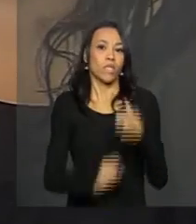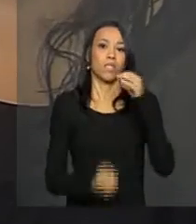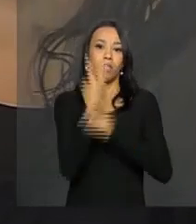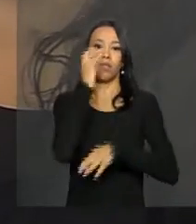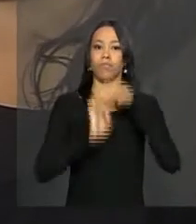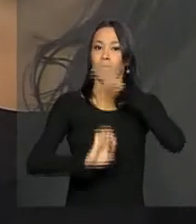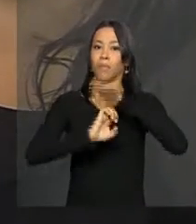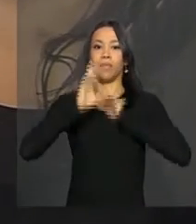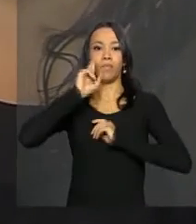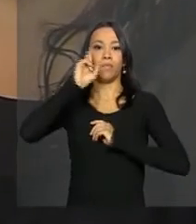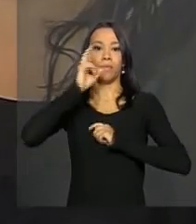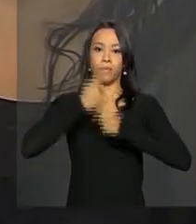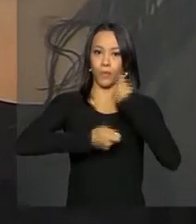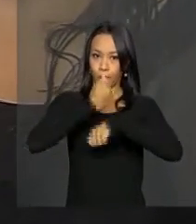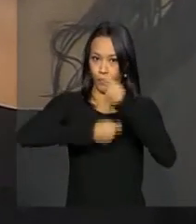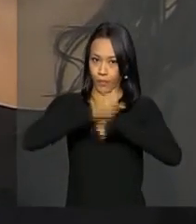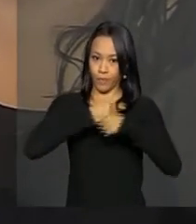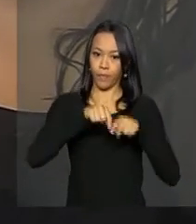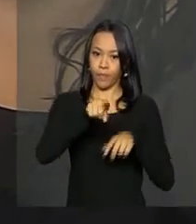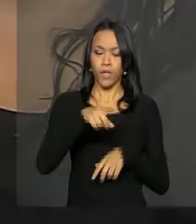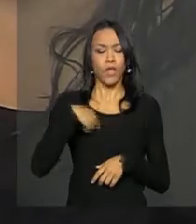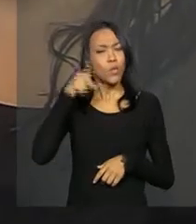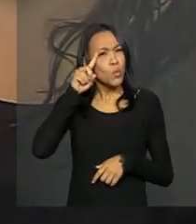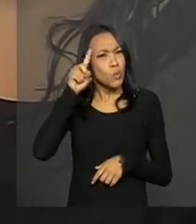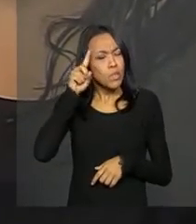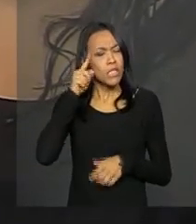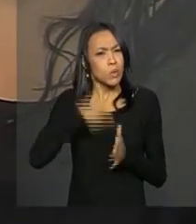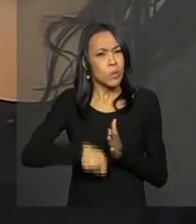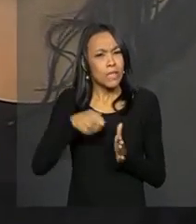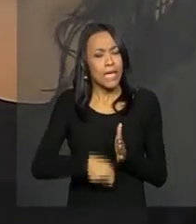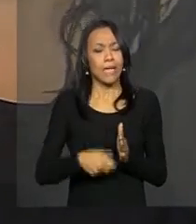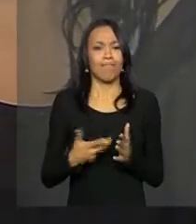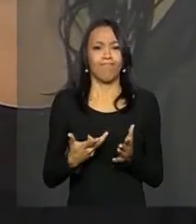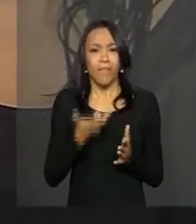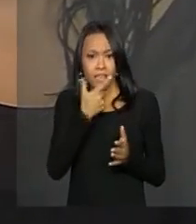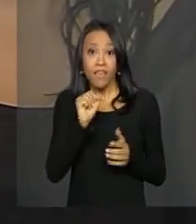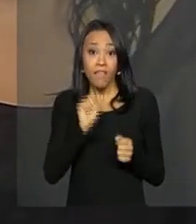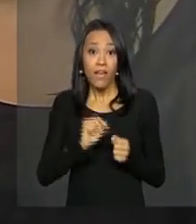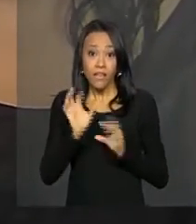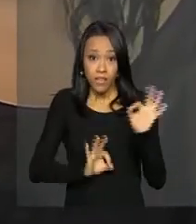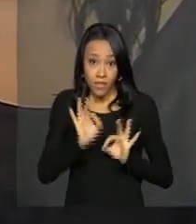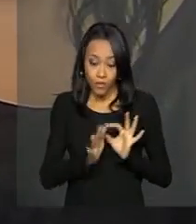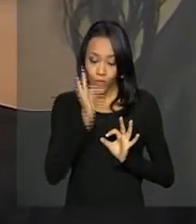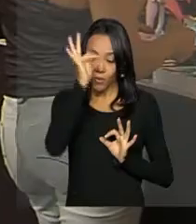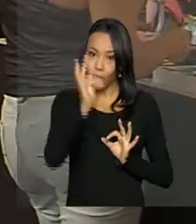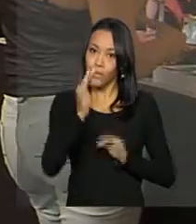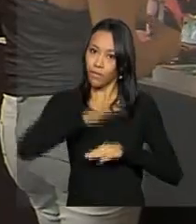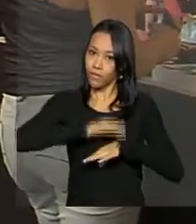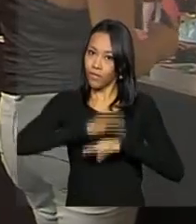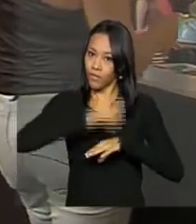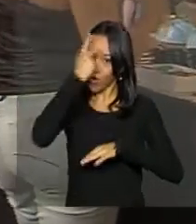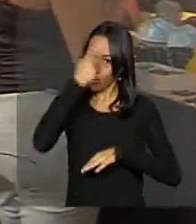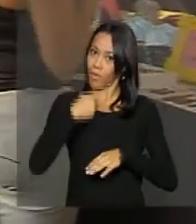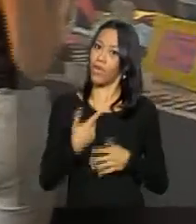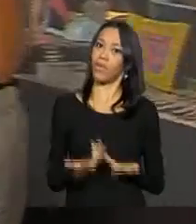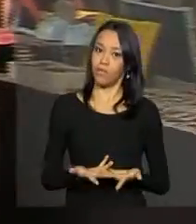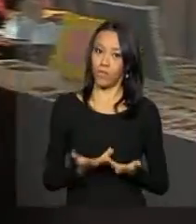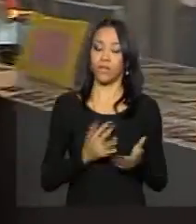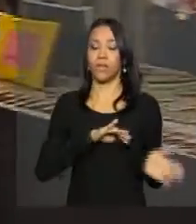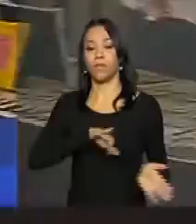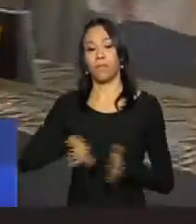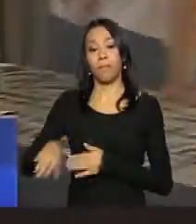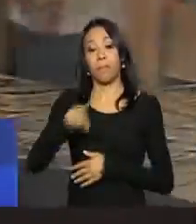Persistir todos os dias e lutar todos os dias, porque quem faz nosso futuro somos nós mesmos. E para começar a